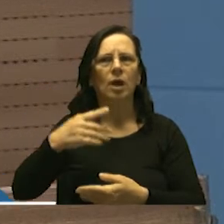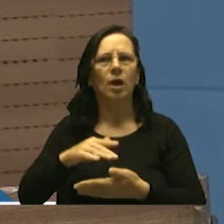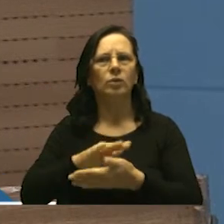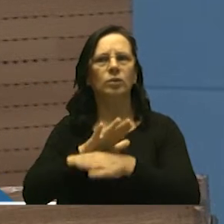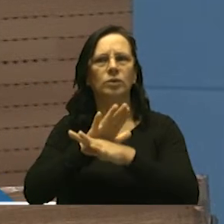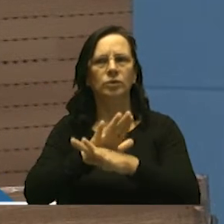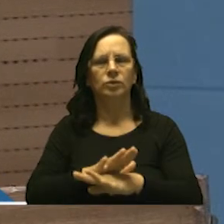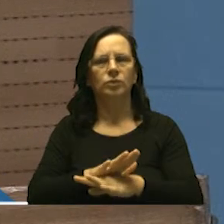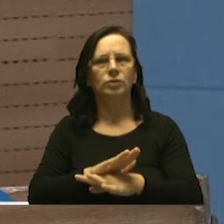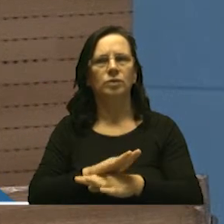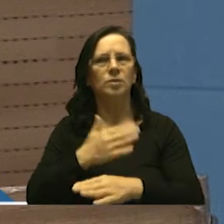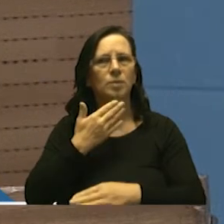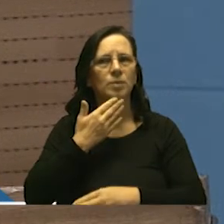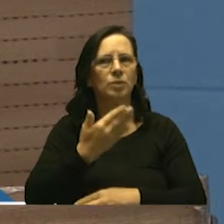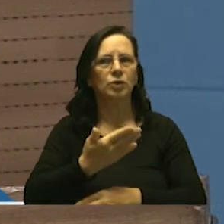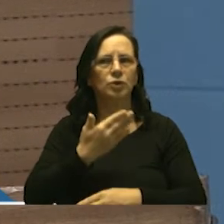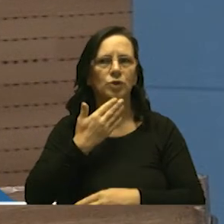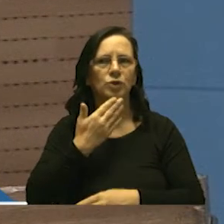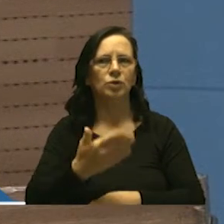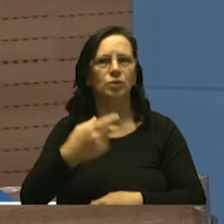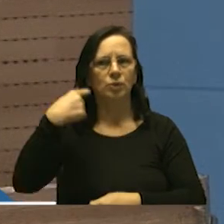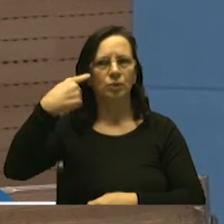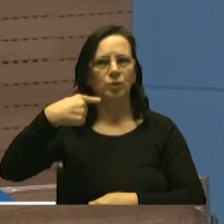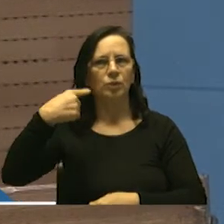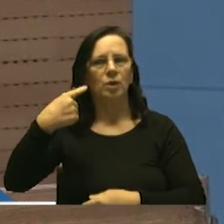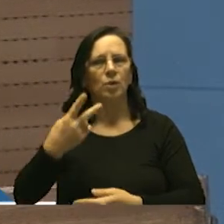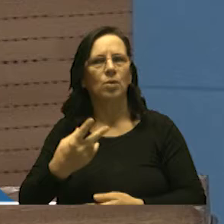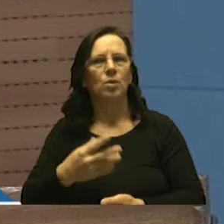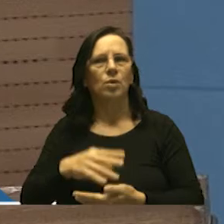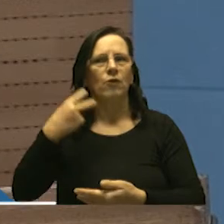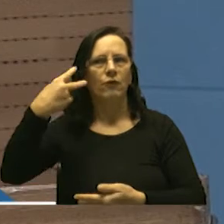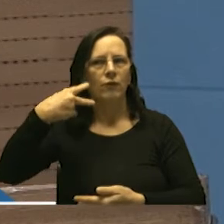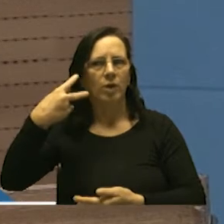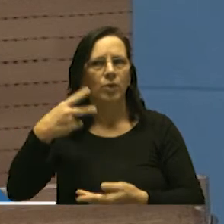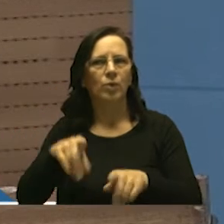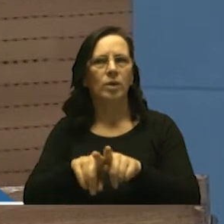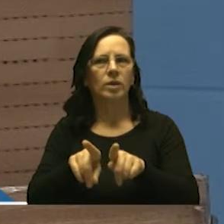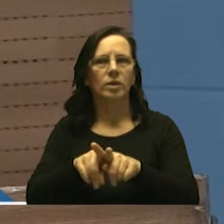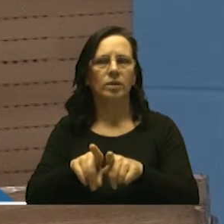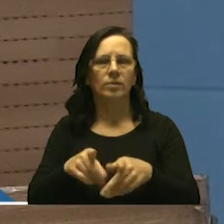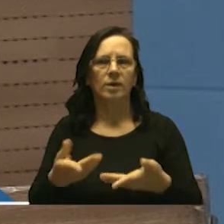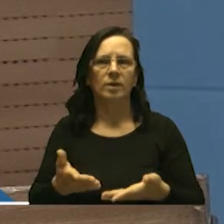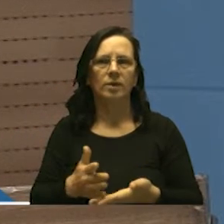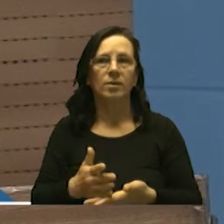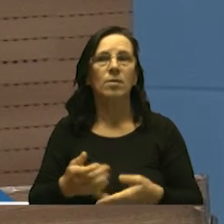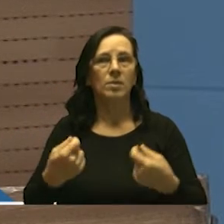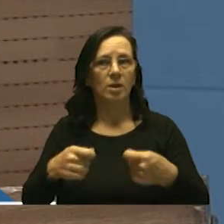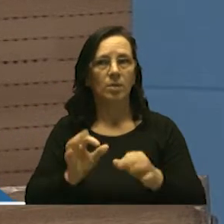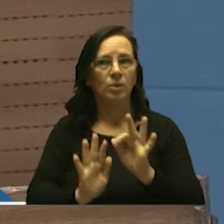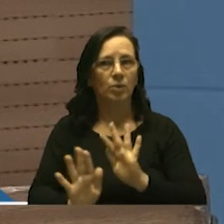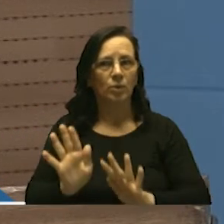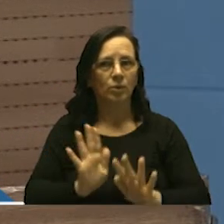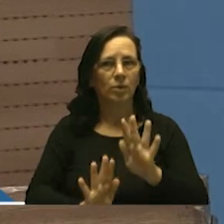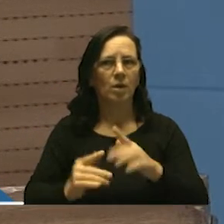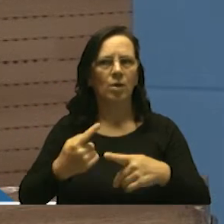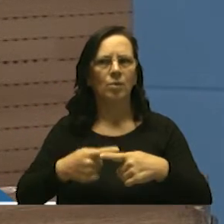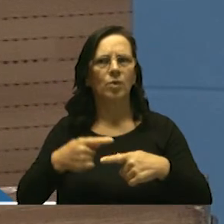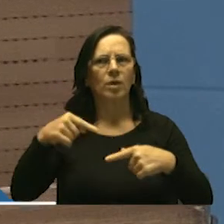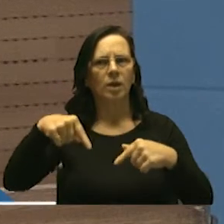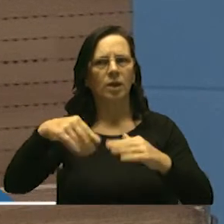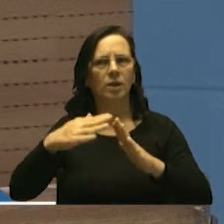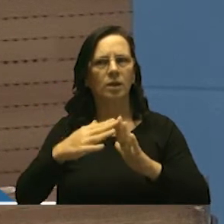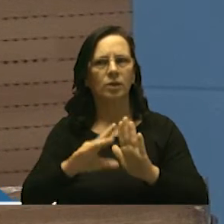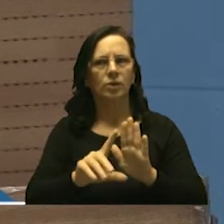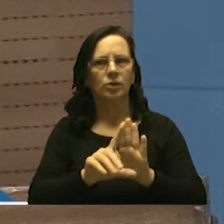mas nós precisamos cuidar, porque nesta casa foi aprovado até